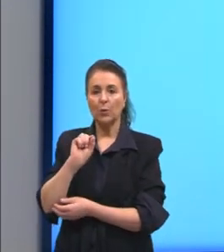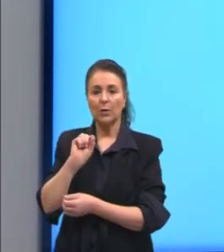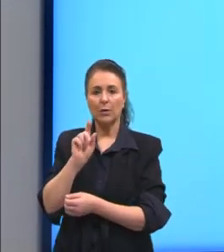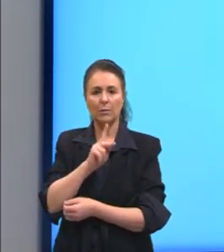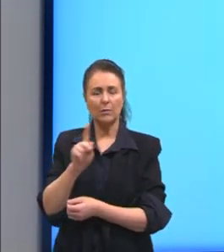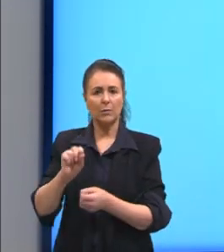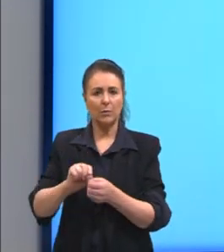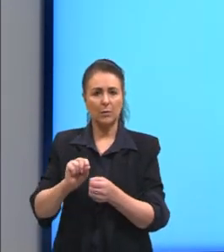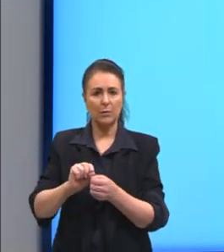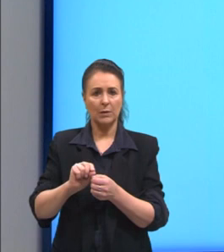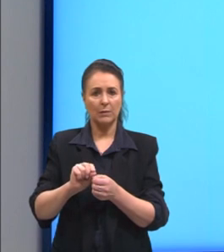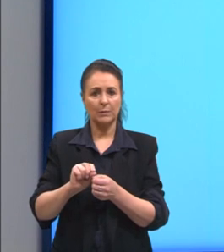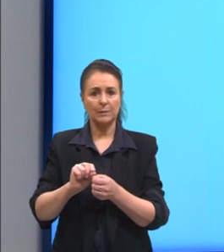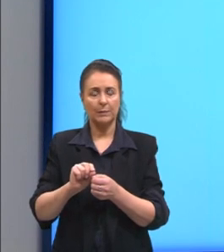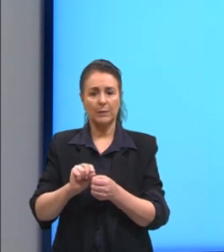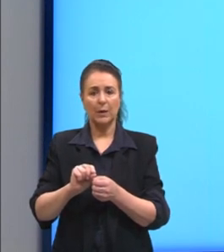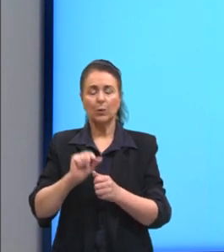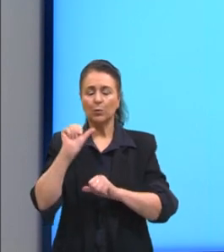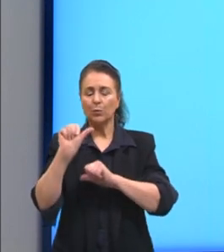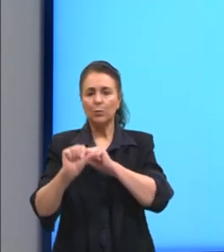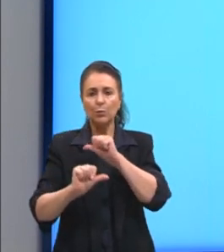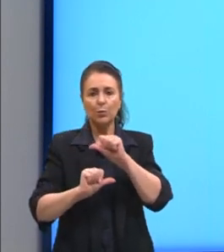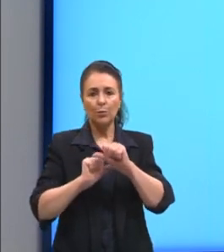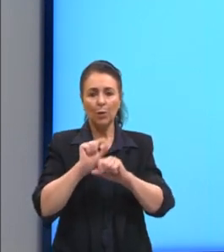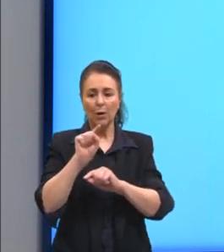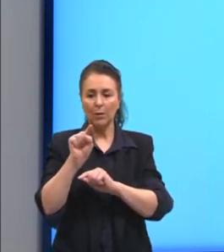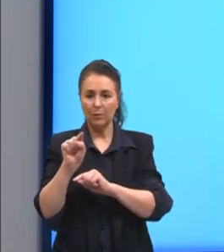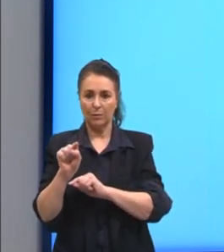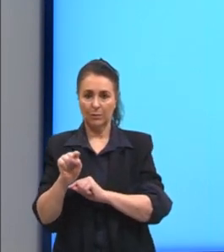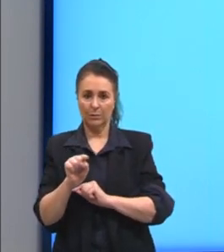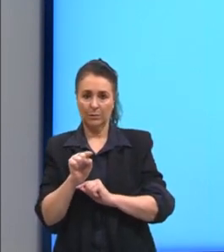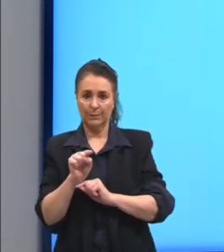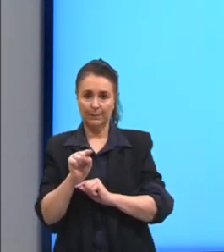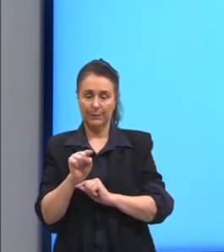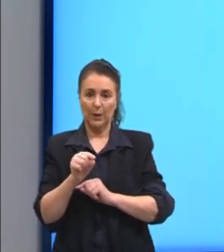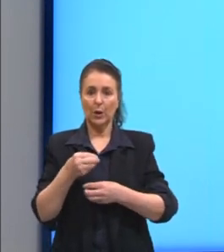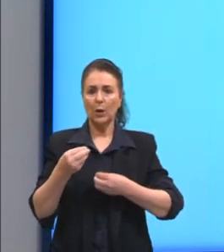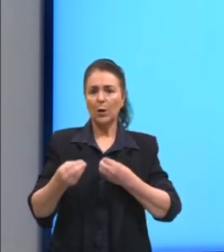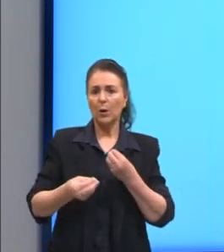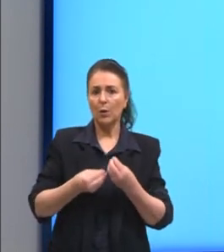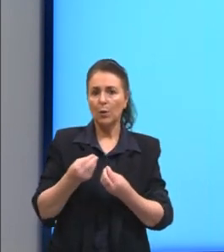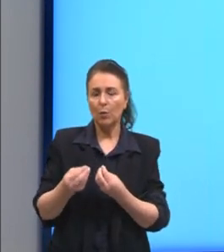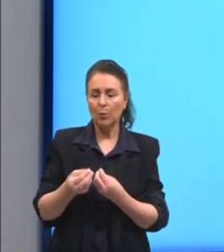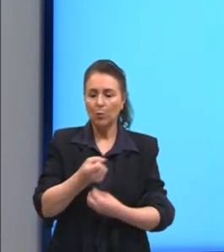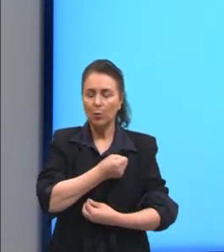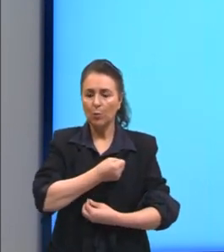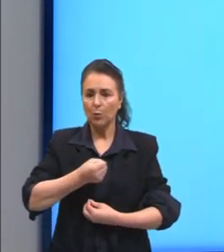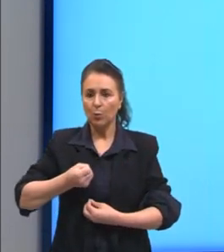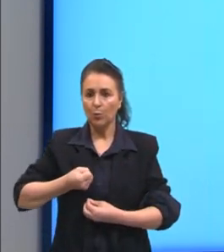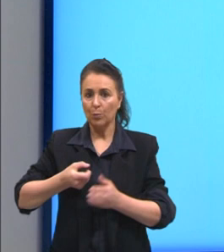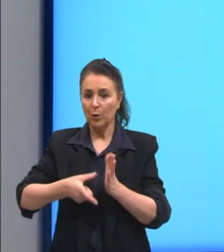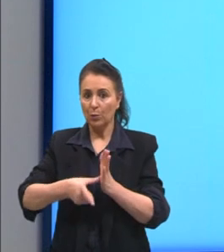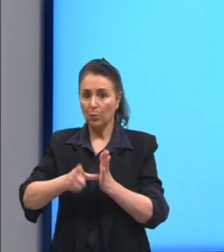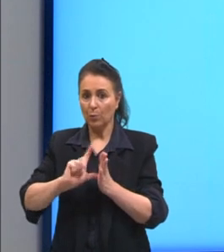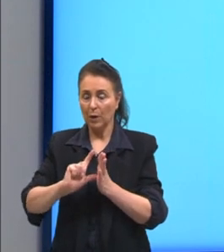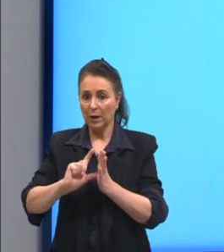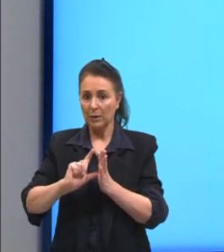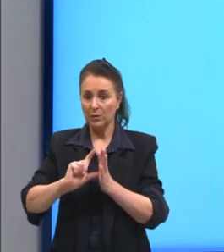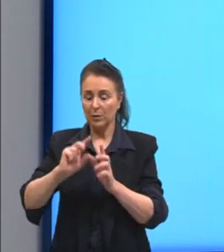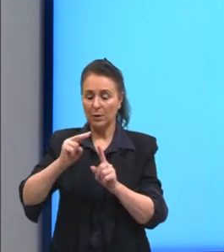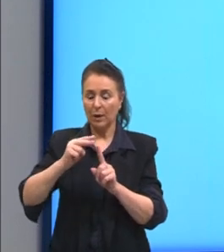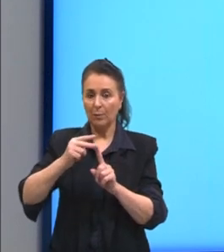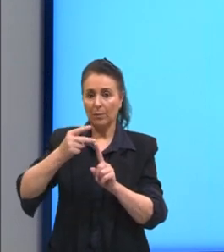Basicamente, nós vamos trocar a vírgula de lugar. Como eu quero deixar um número antes da potência